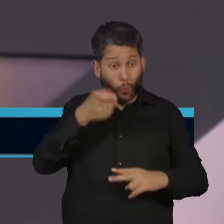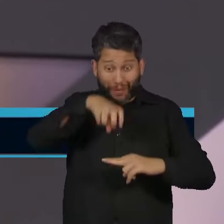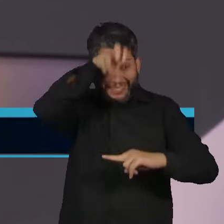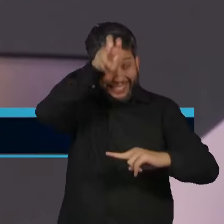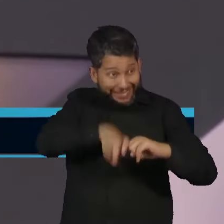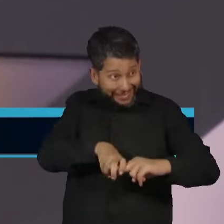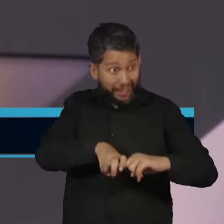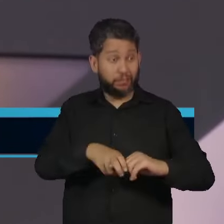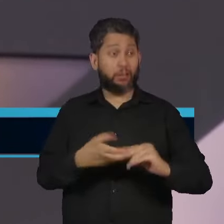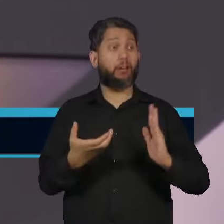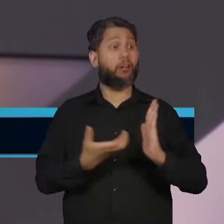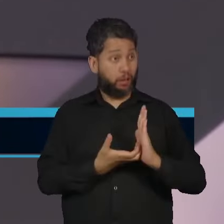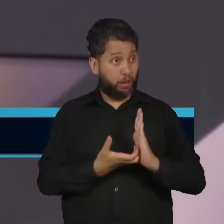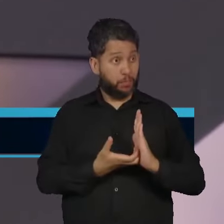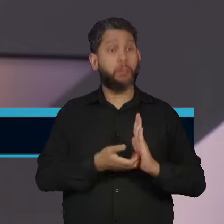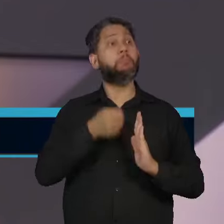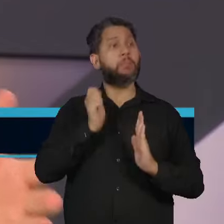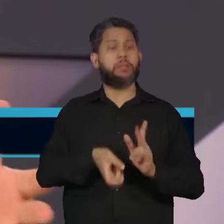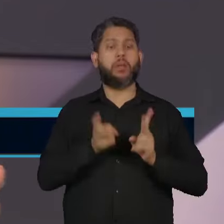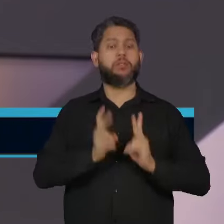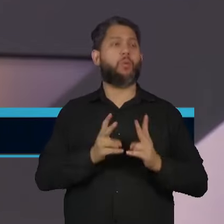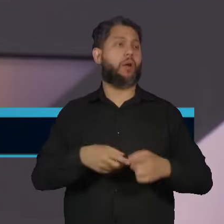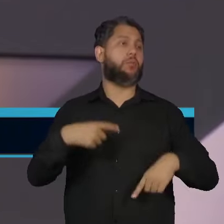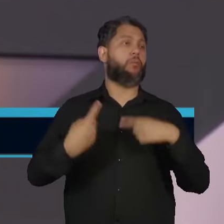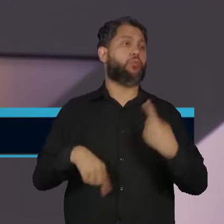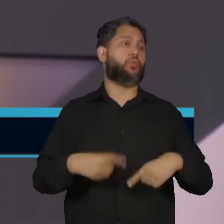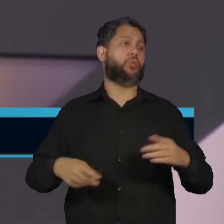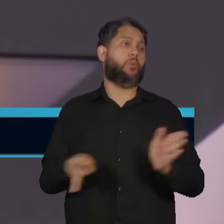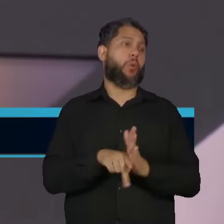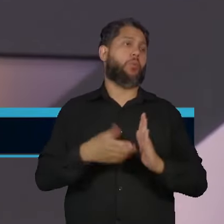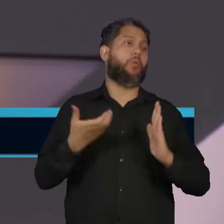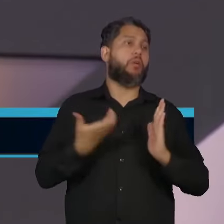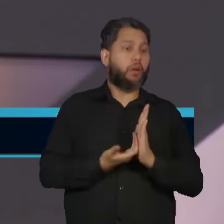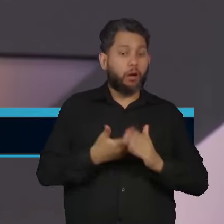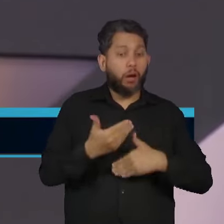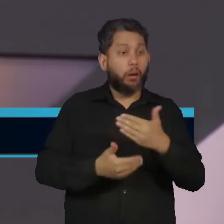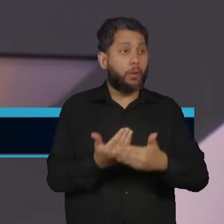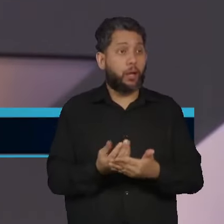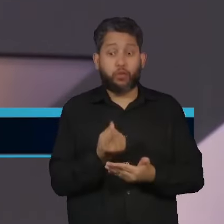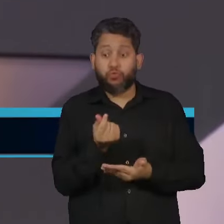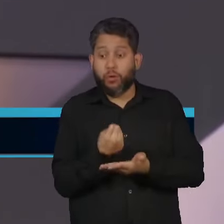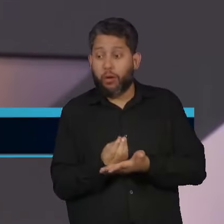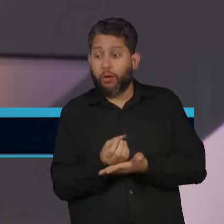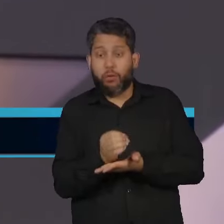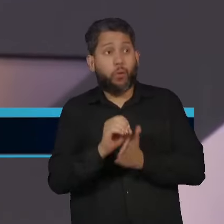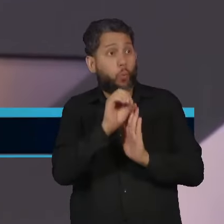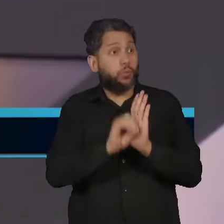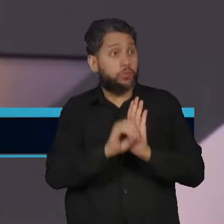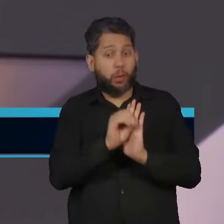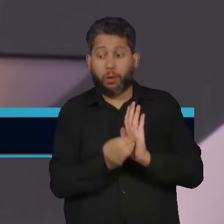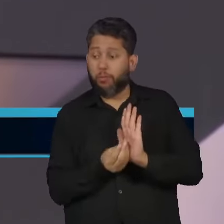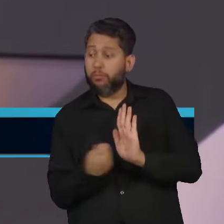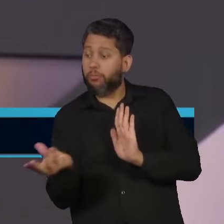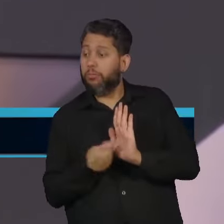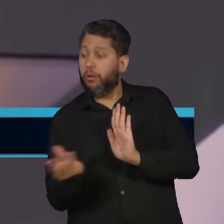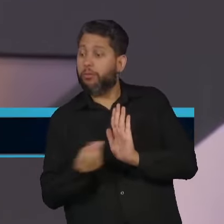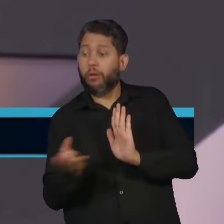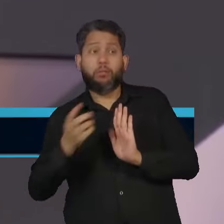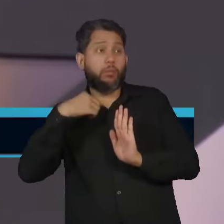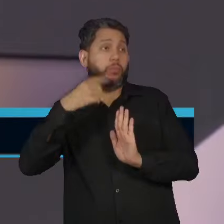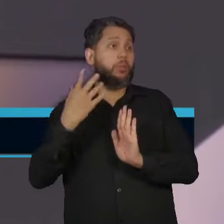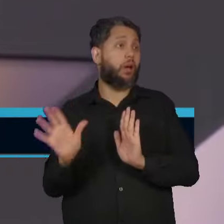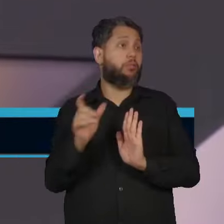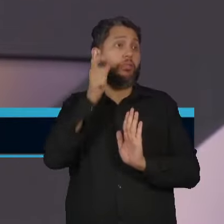cadeira, dê sequência à política da Câmara, que repassa uma quantidade muito grande do orçamento nacional para os